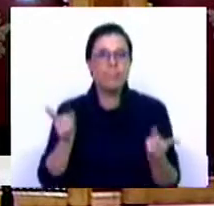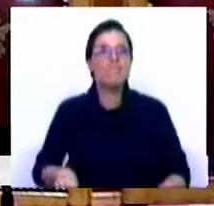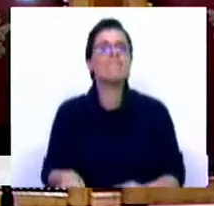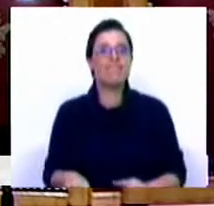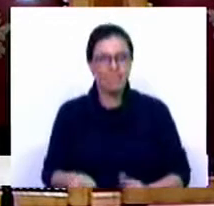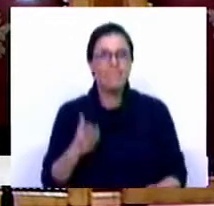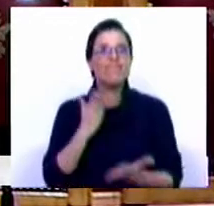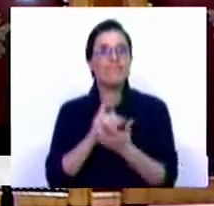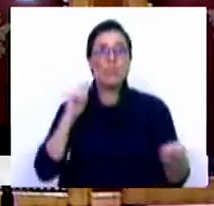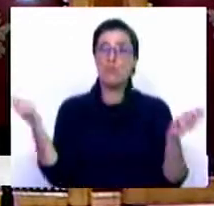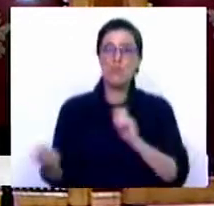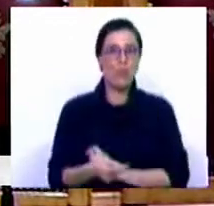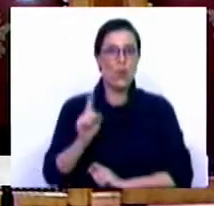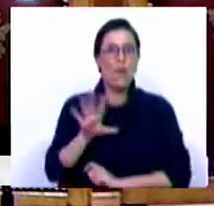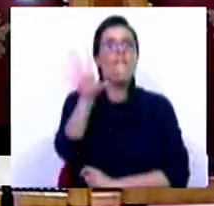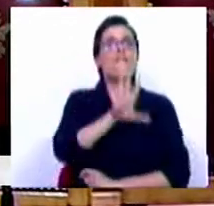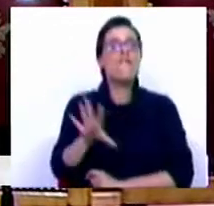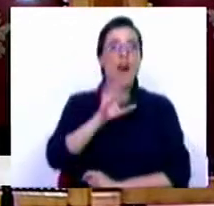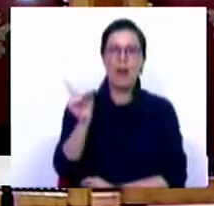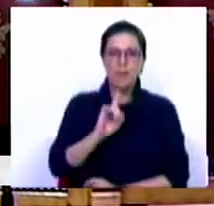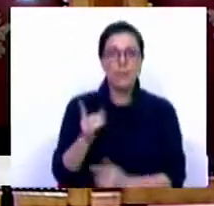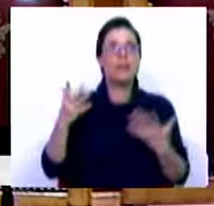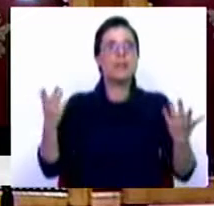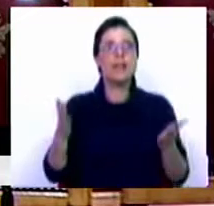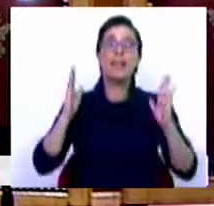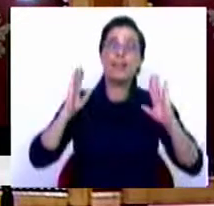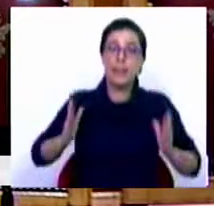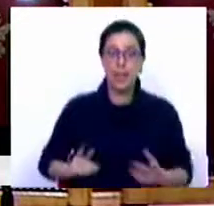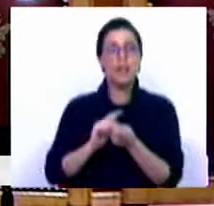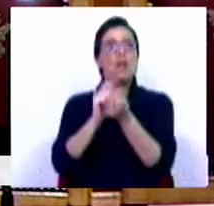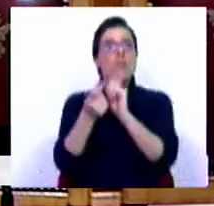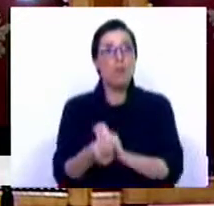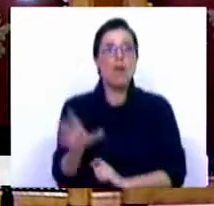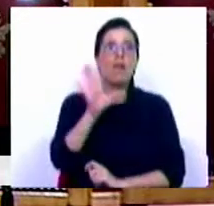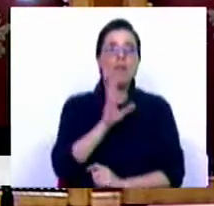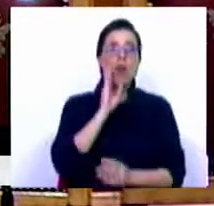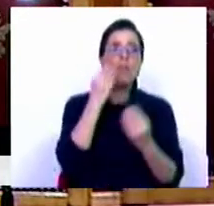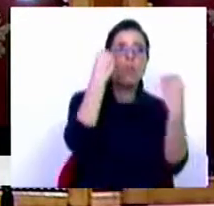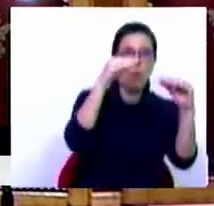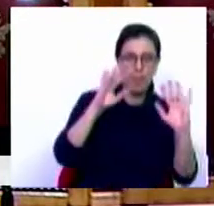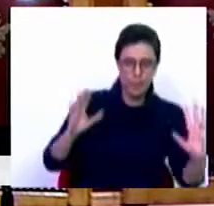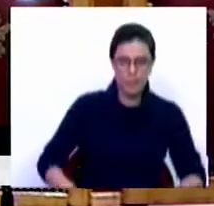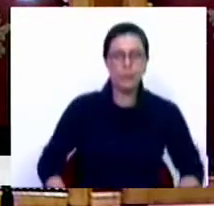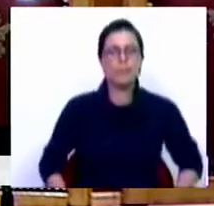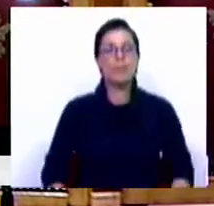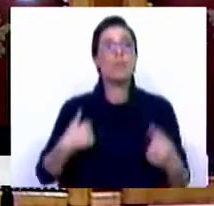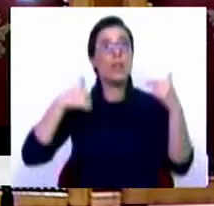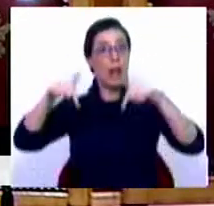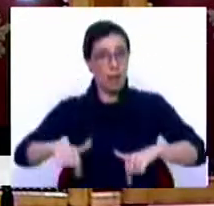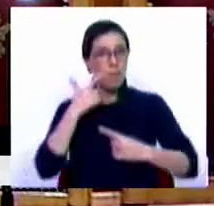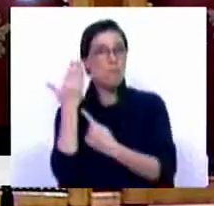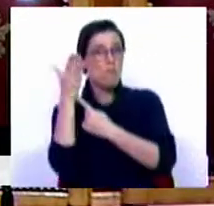que a escola não mudou na sua forma de ser, por muito que tenha que ter mudado na sua forma de estar. Hoje estamos aqui